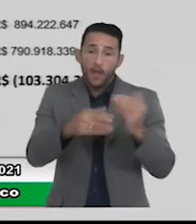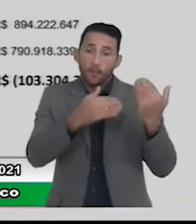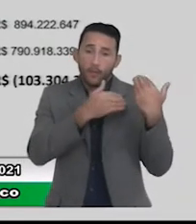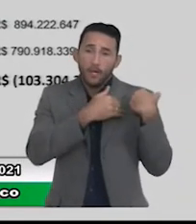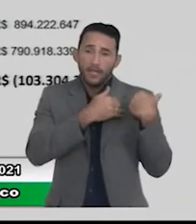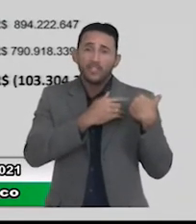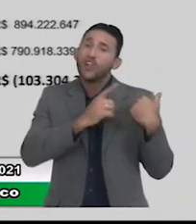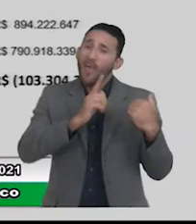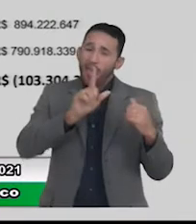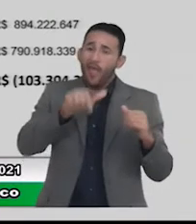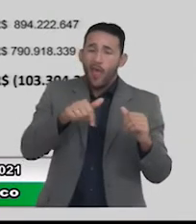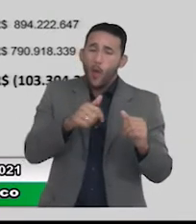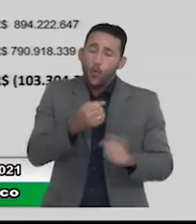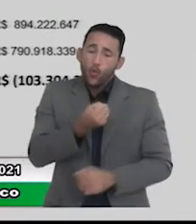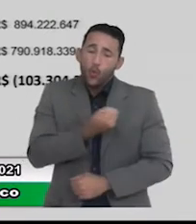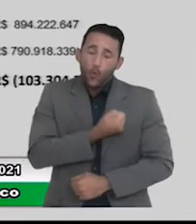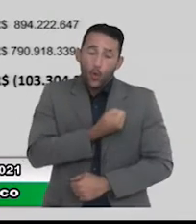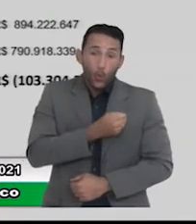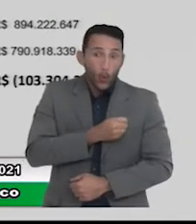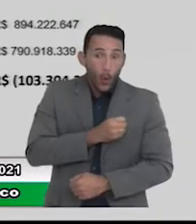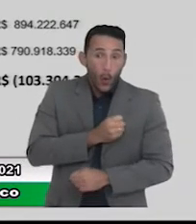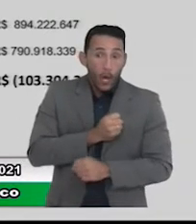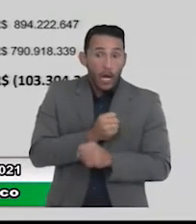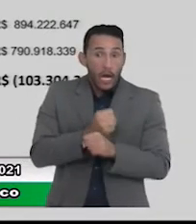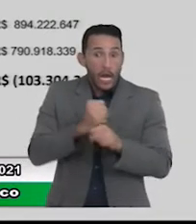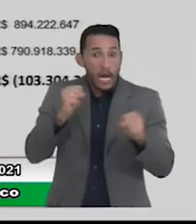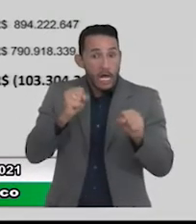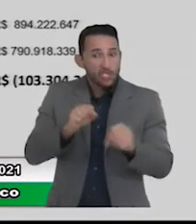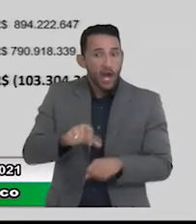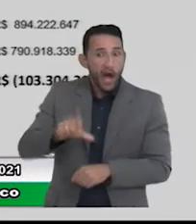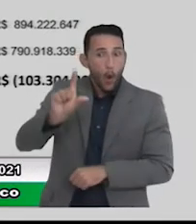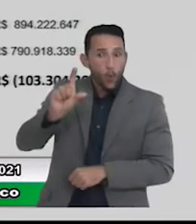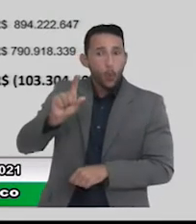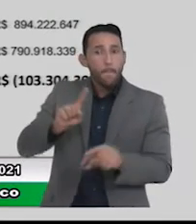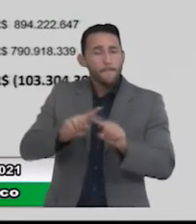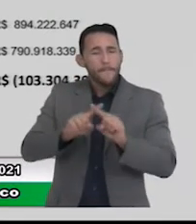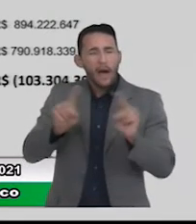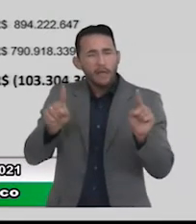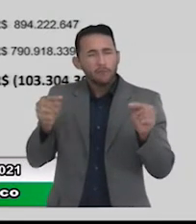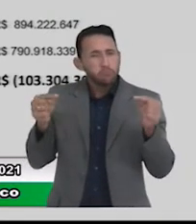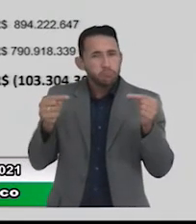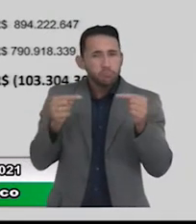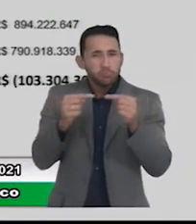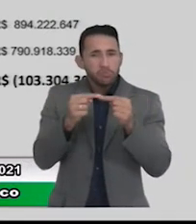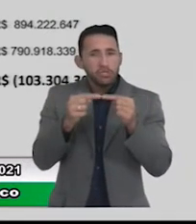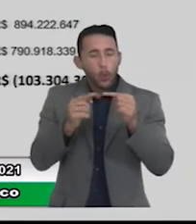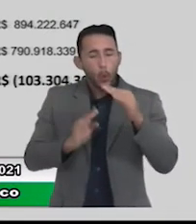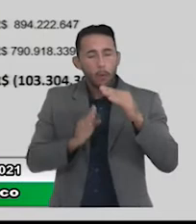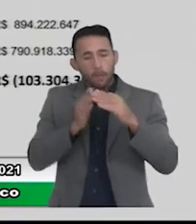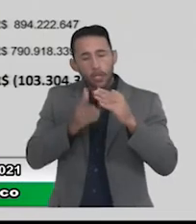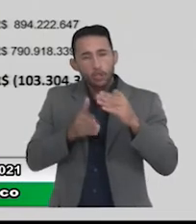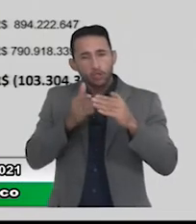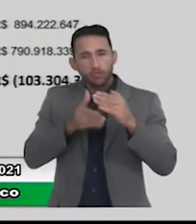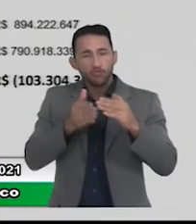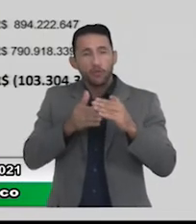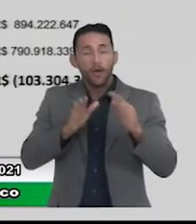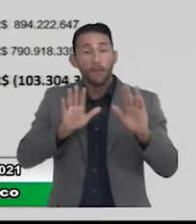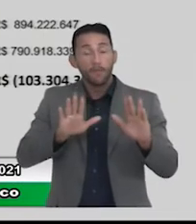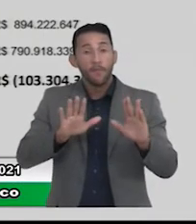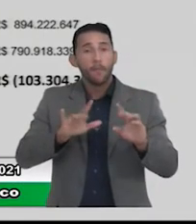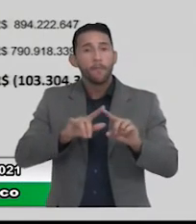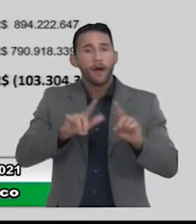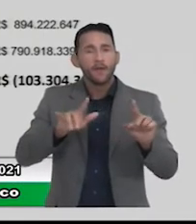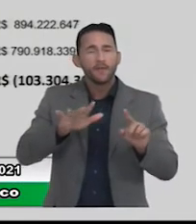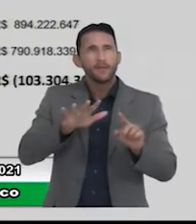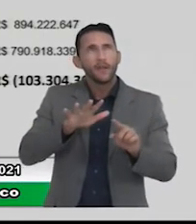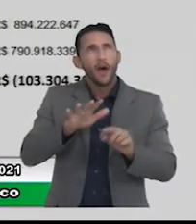número alto é uma dívida controlada é uma dívida que está de acordo com os limites e a gente em relação a